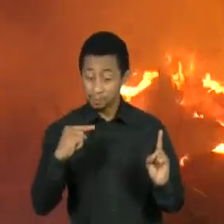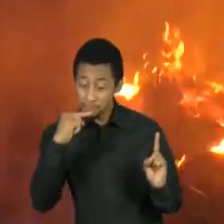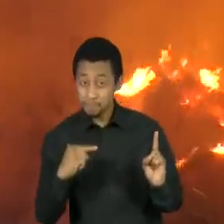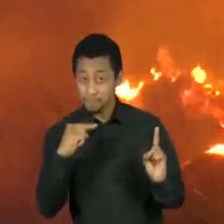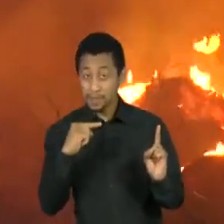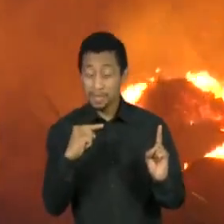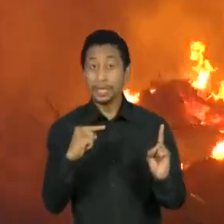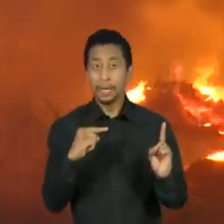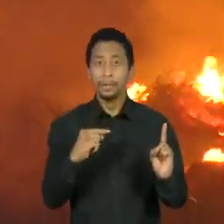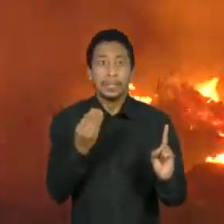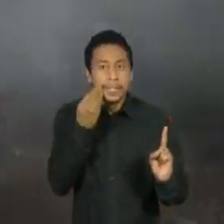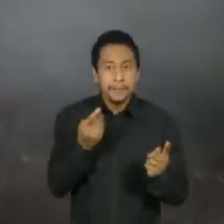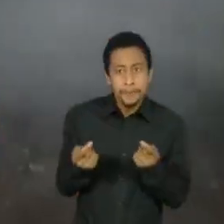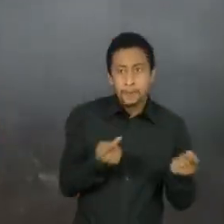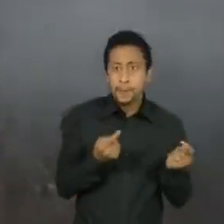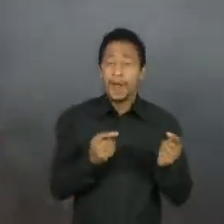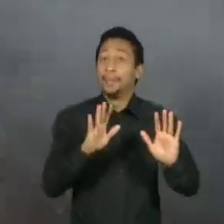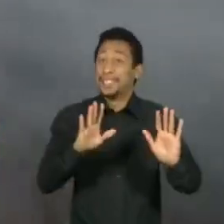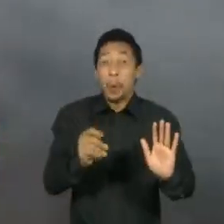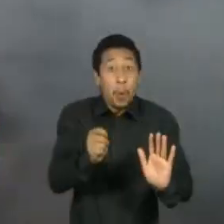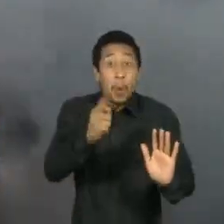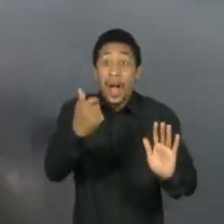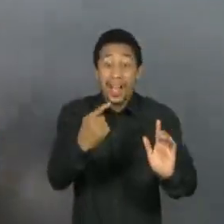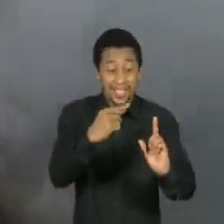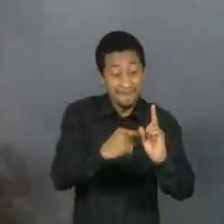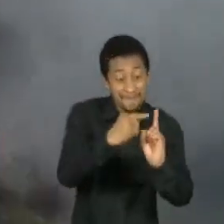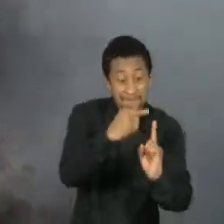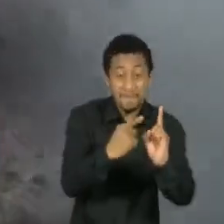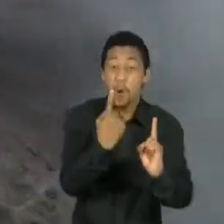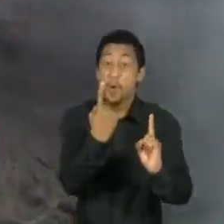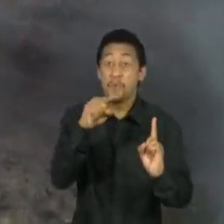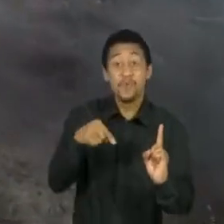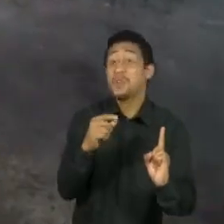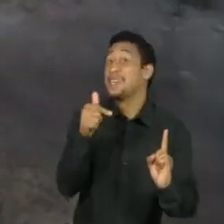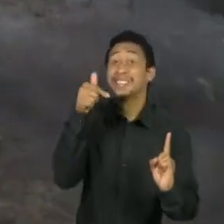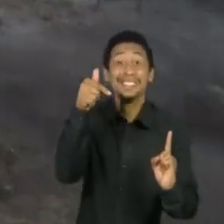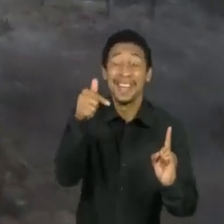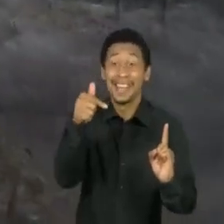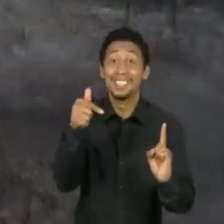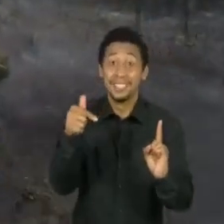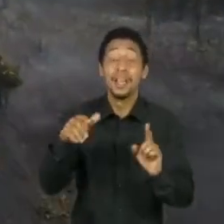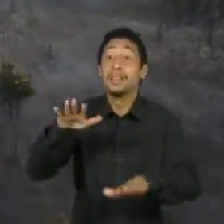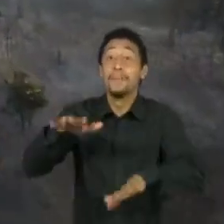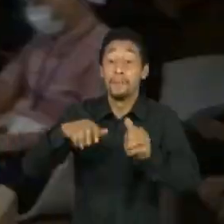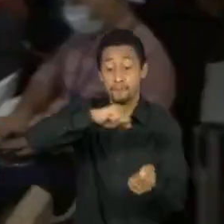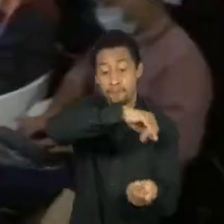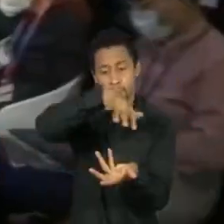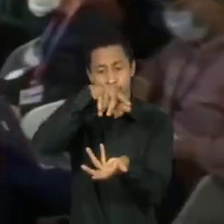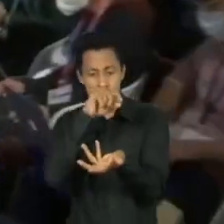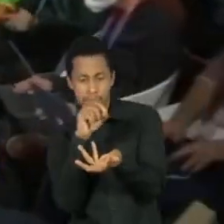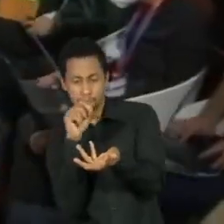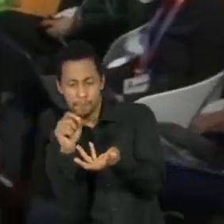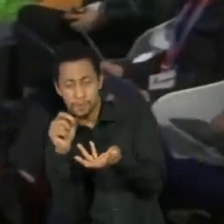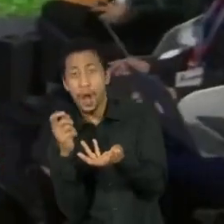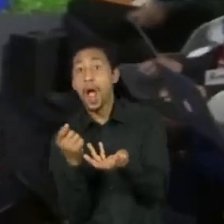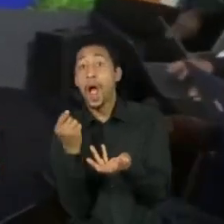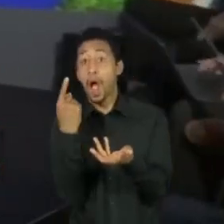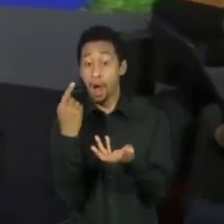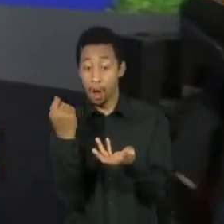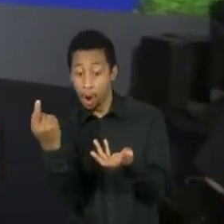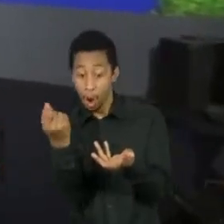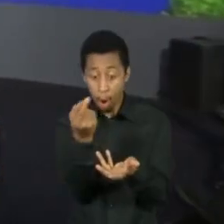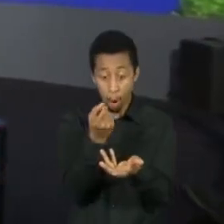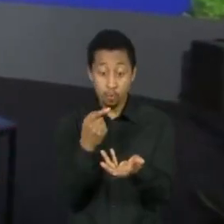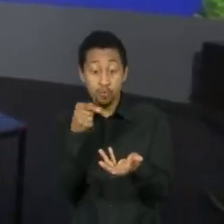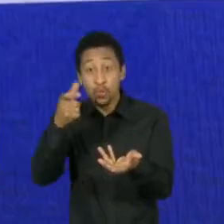,7 graus Celsius, o que tornará a vida insuportável em alguns lugares do planeta. Desacreditado, o